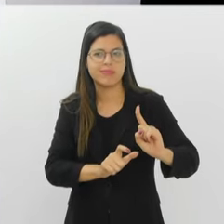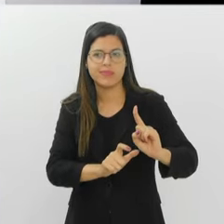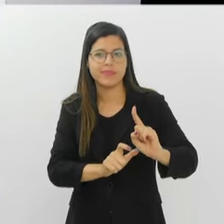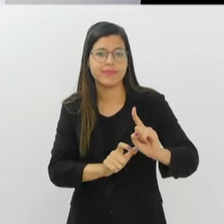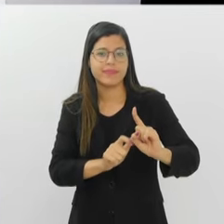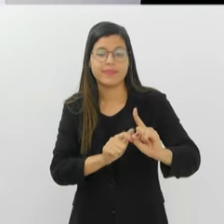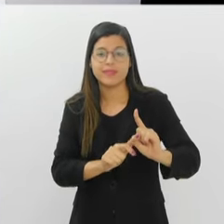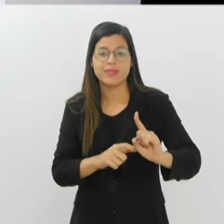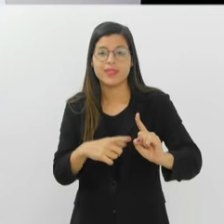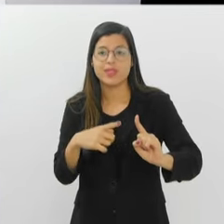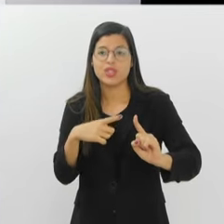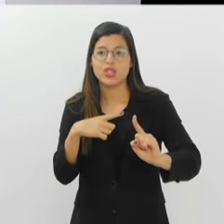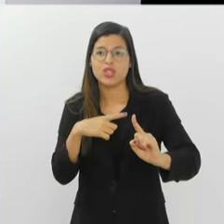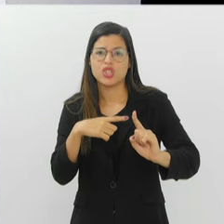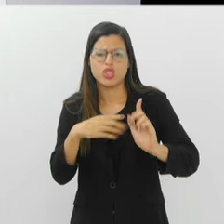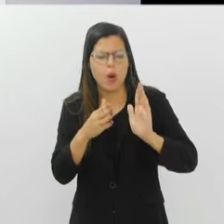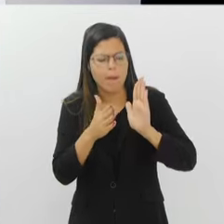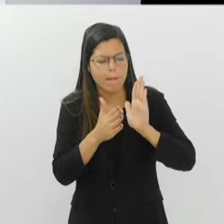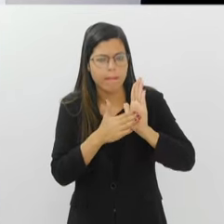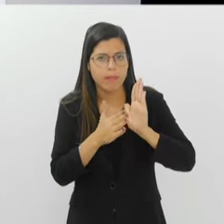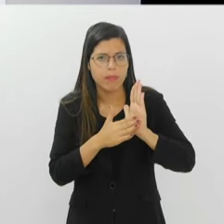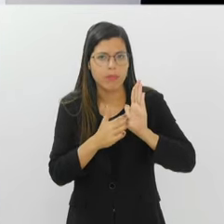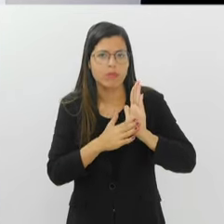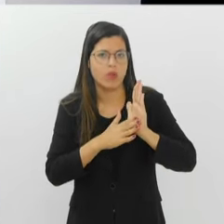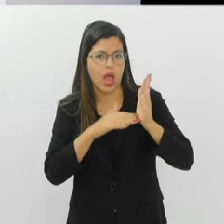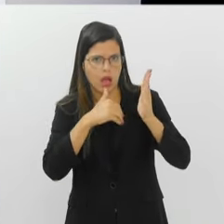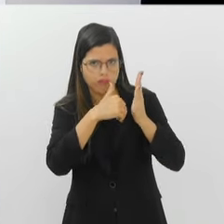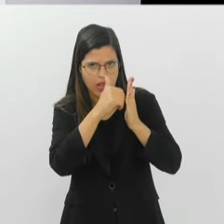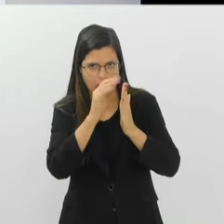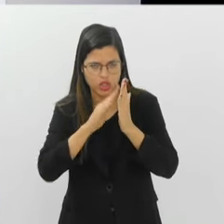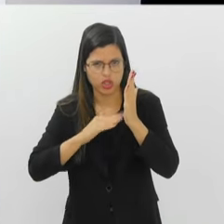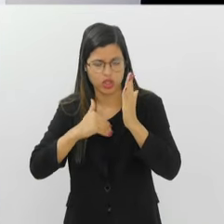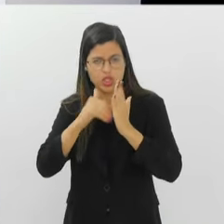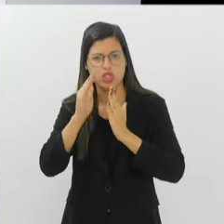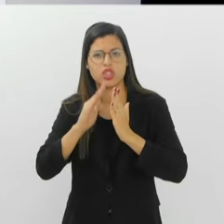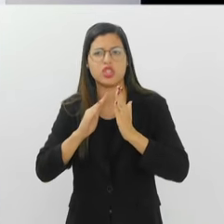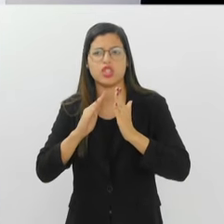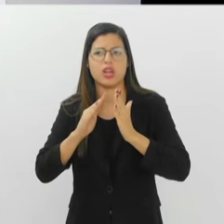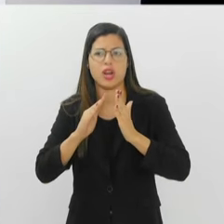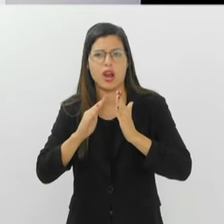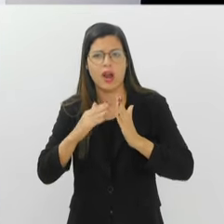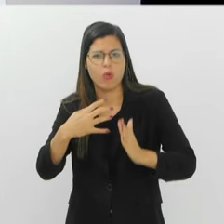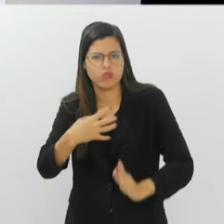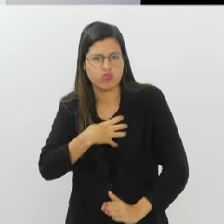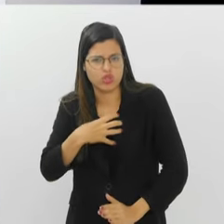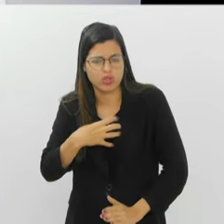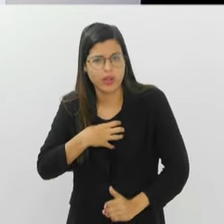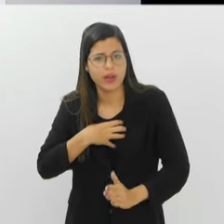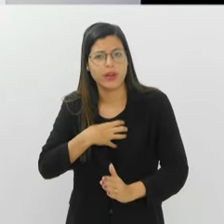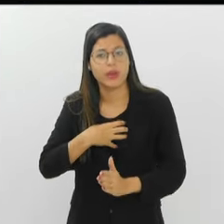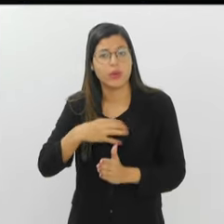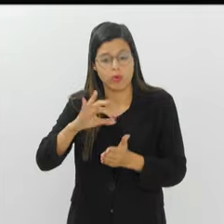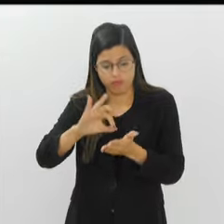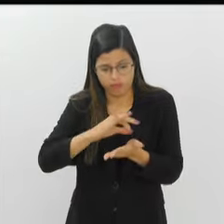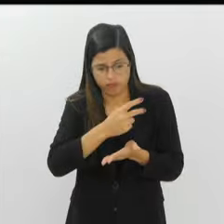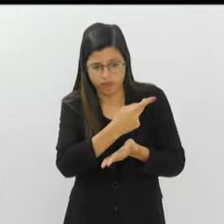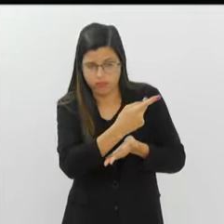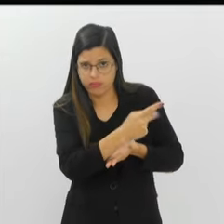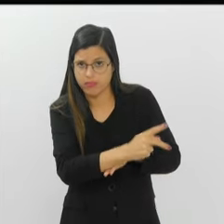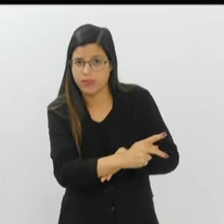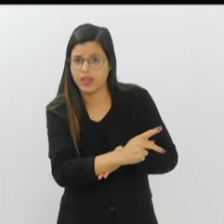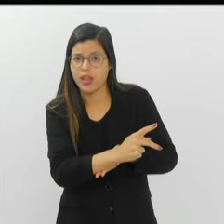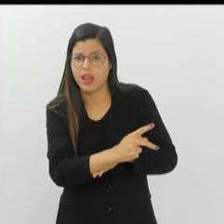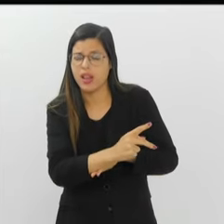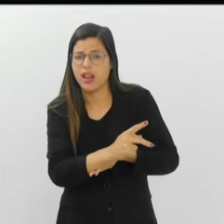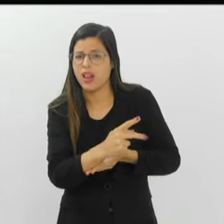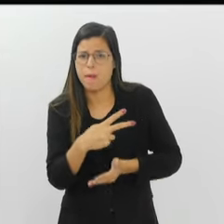que tinha uma proposição plástica em que o estilo, a assinatura e a sua